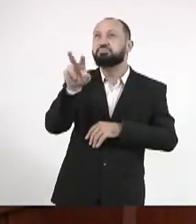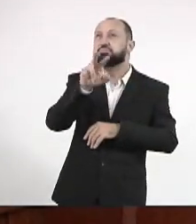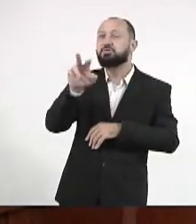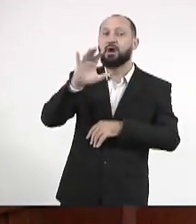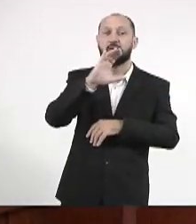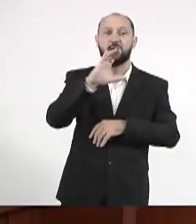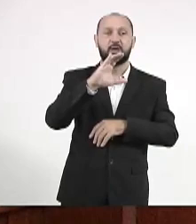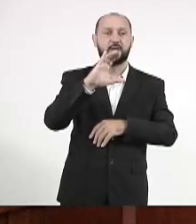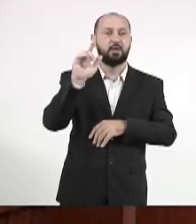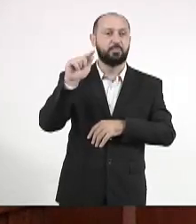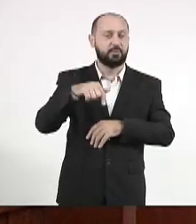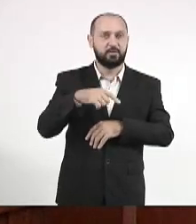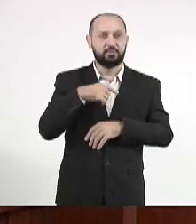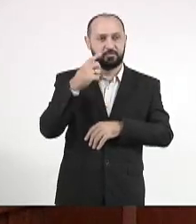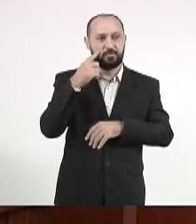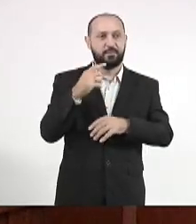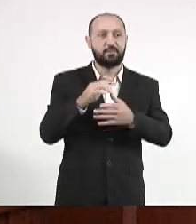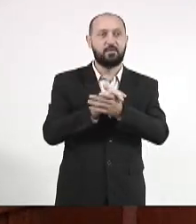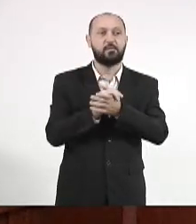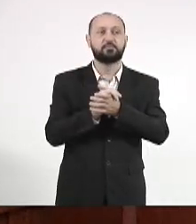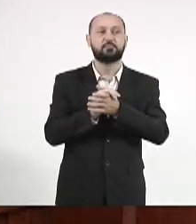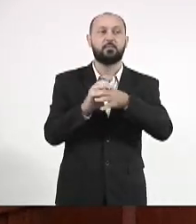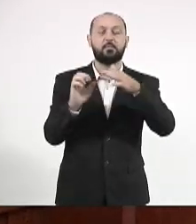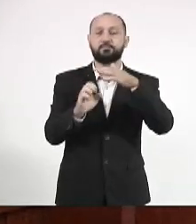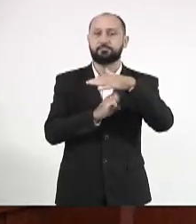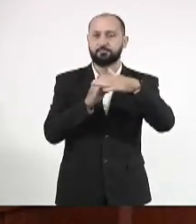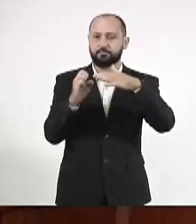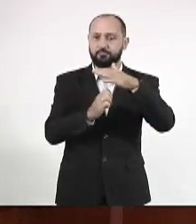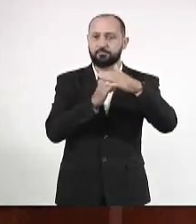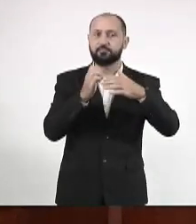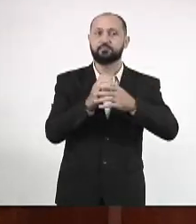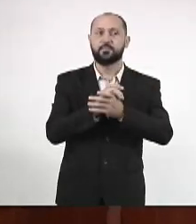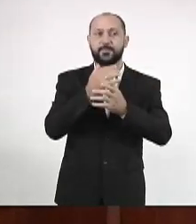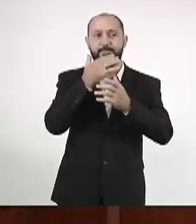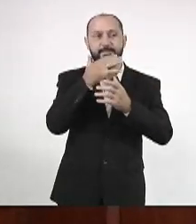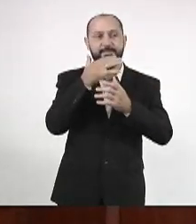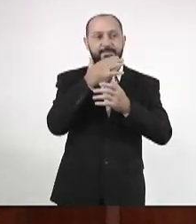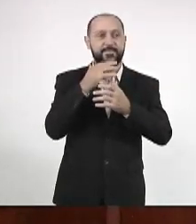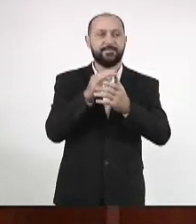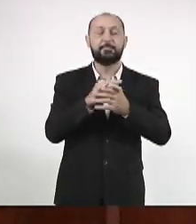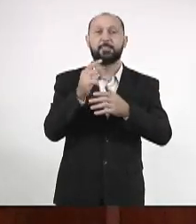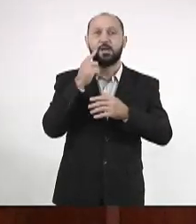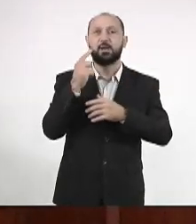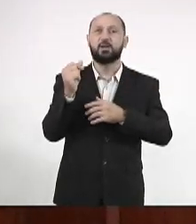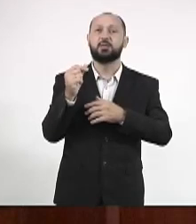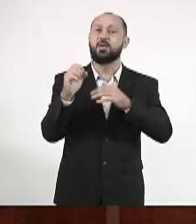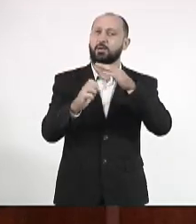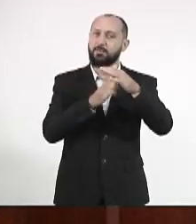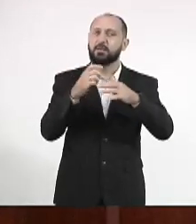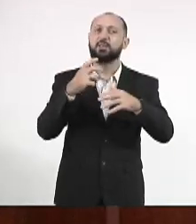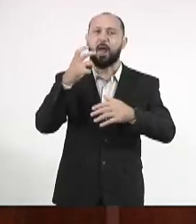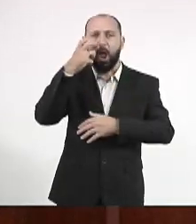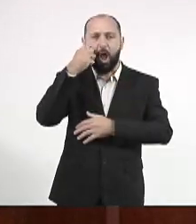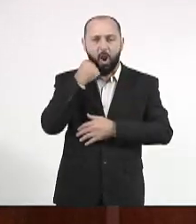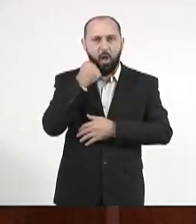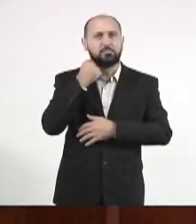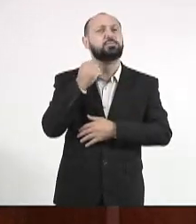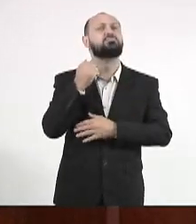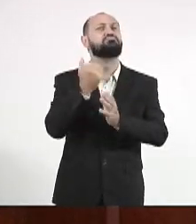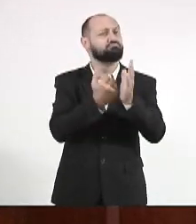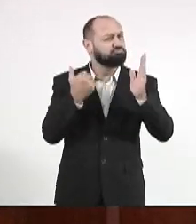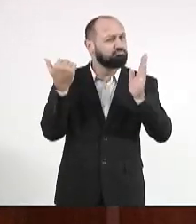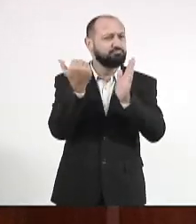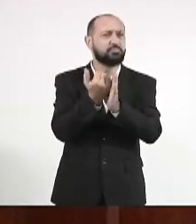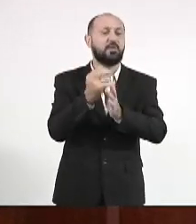Campo Grande, e eles, a empresa operadora, que é um negócio altamente lucrativo, ele